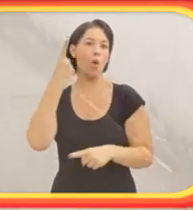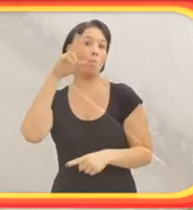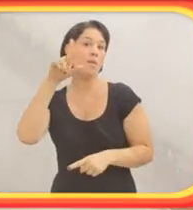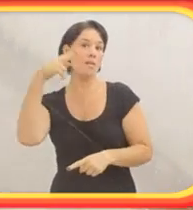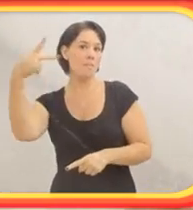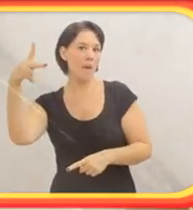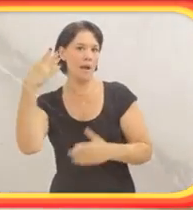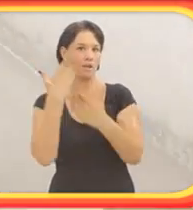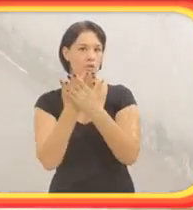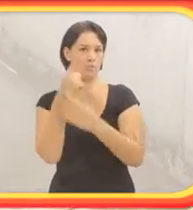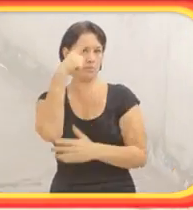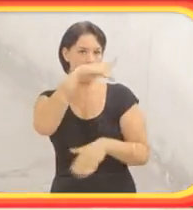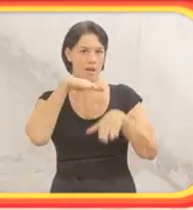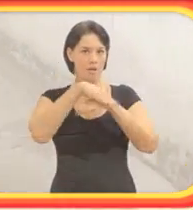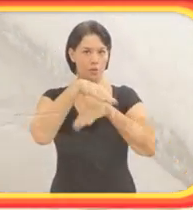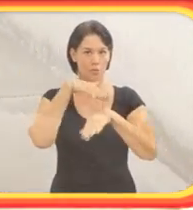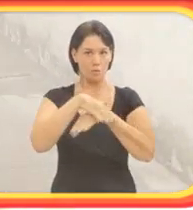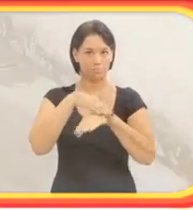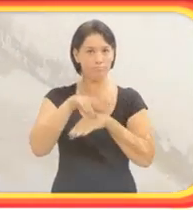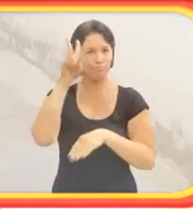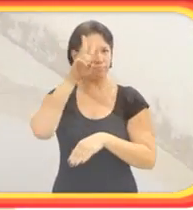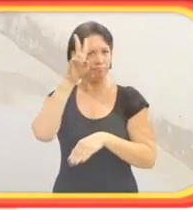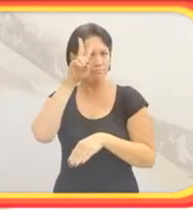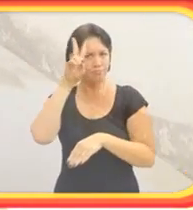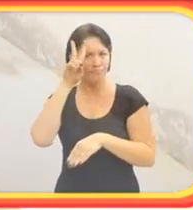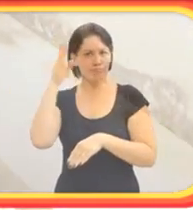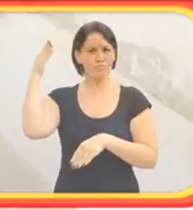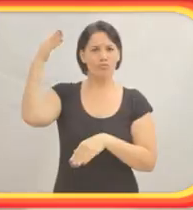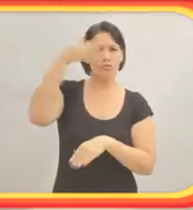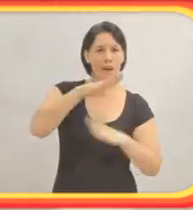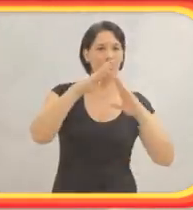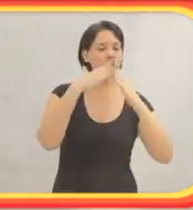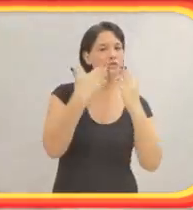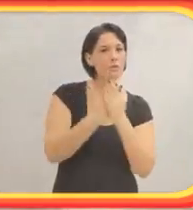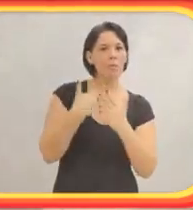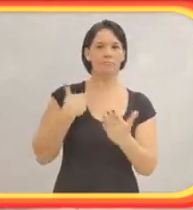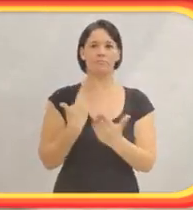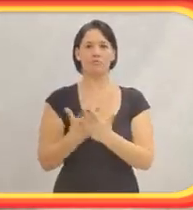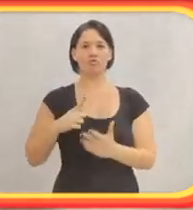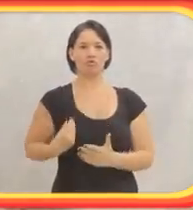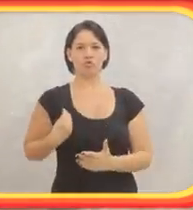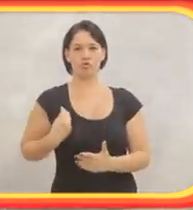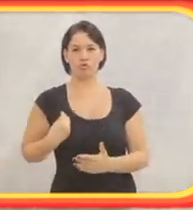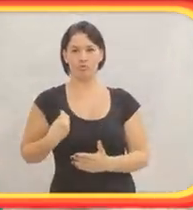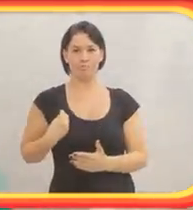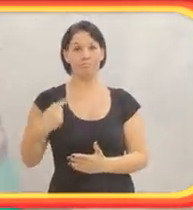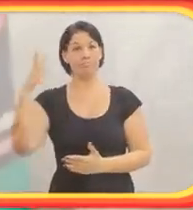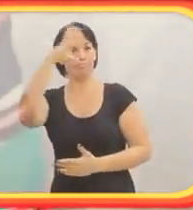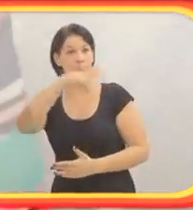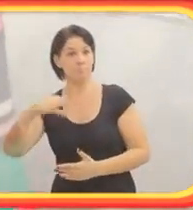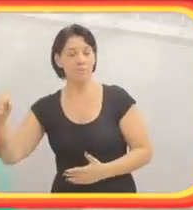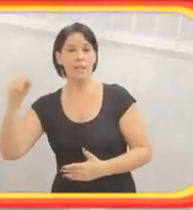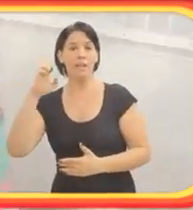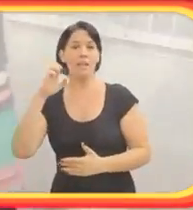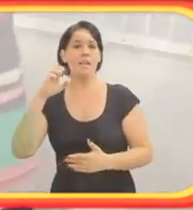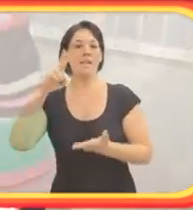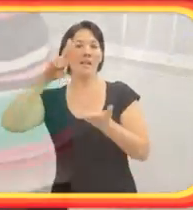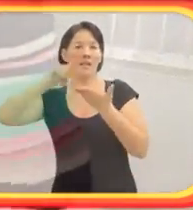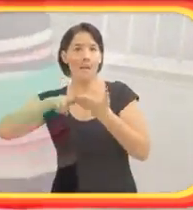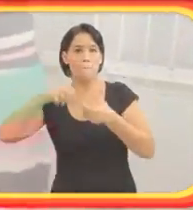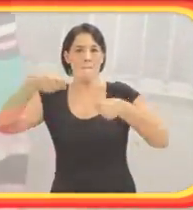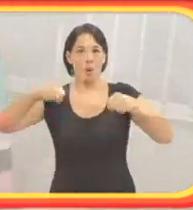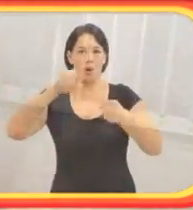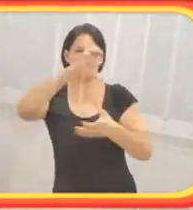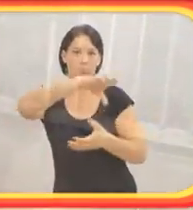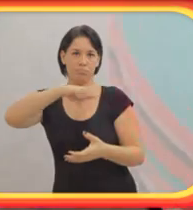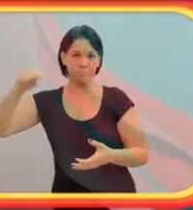Eu lembro que toda vez que o Eduardo chegava nessa escola que eu estudava, eles tiravam o Eduardo de cima dessa moto e colocavam o